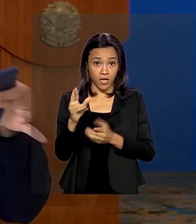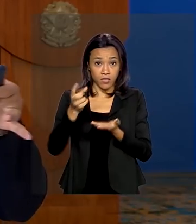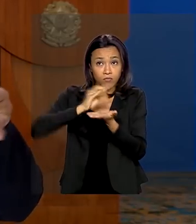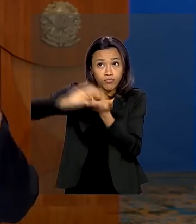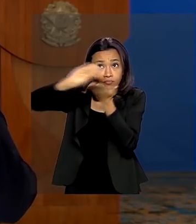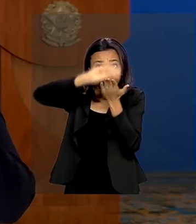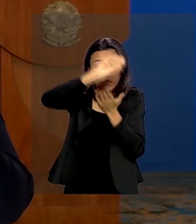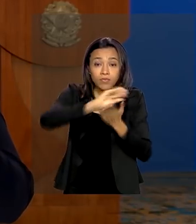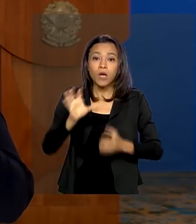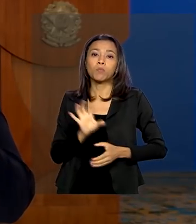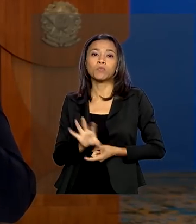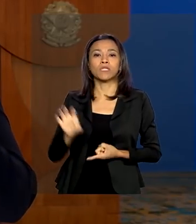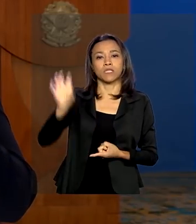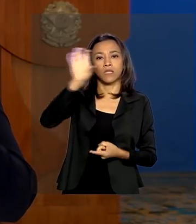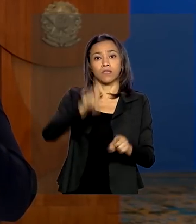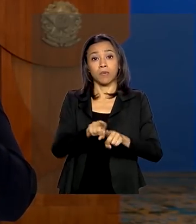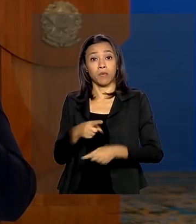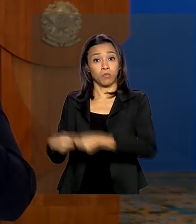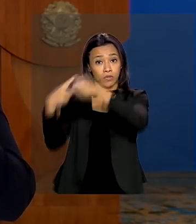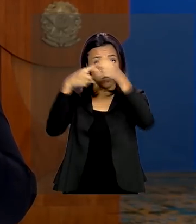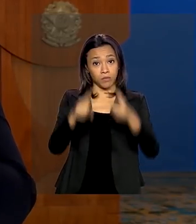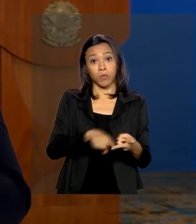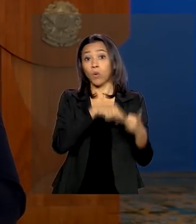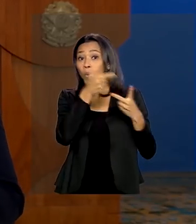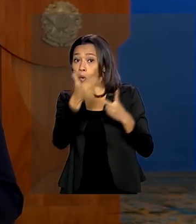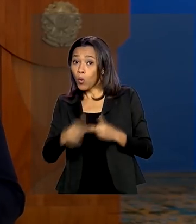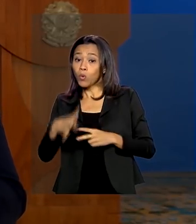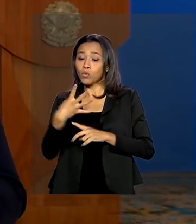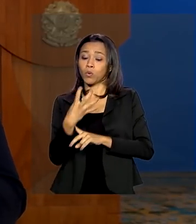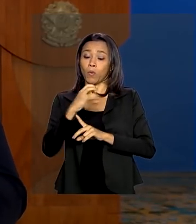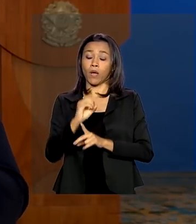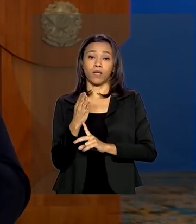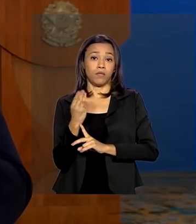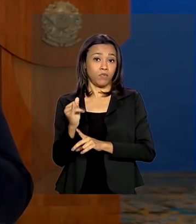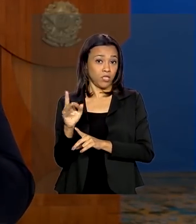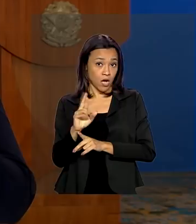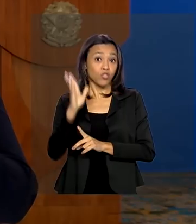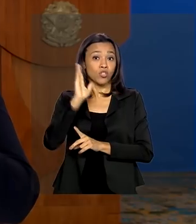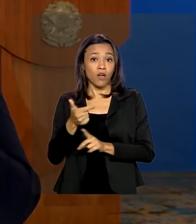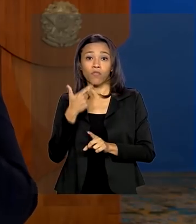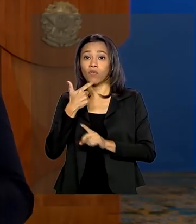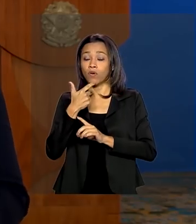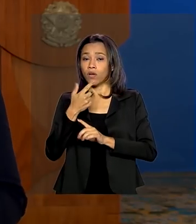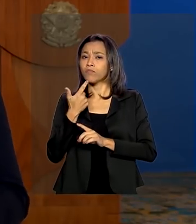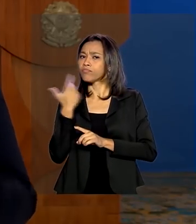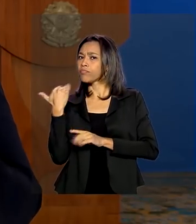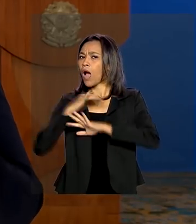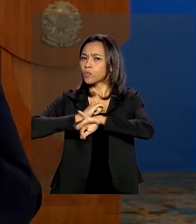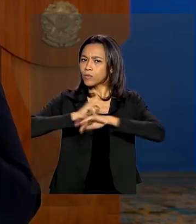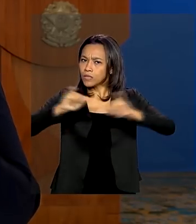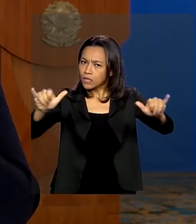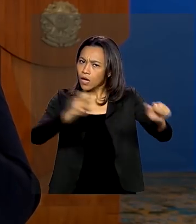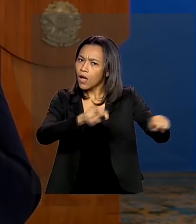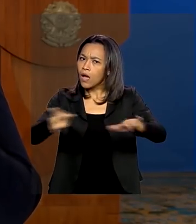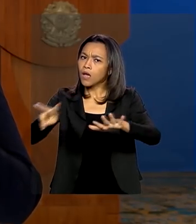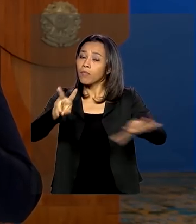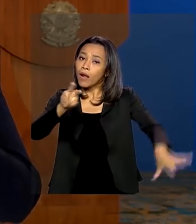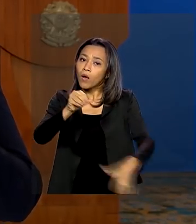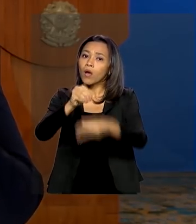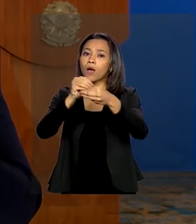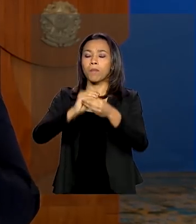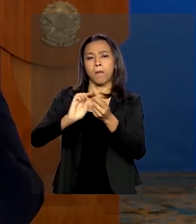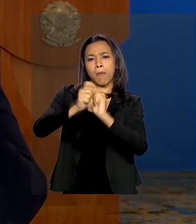estados e municípios. Outros 40 bilhões de reais já foram anunciados na semana passada como reforço, como complemento para as folhas de